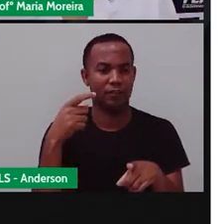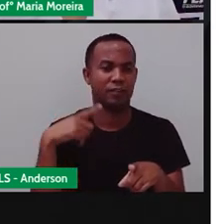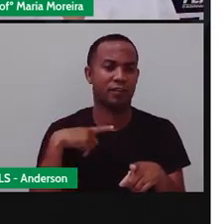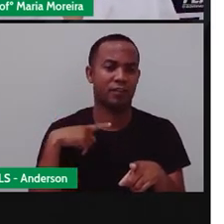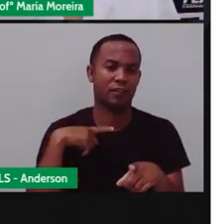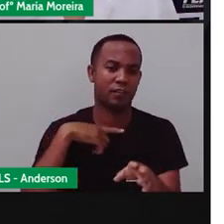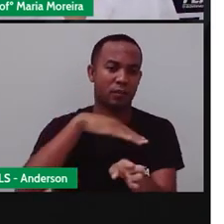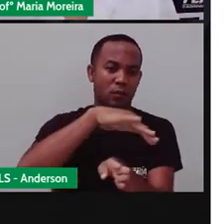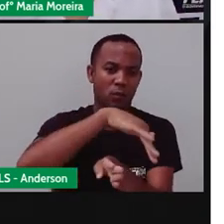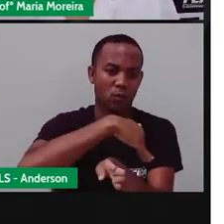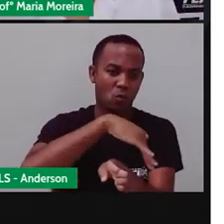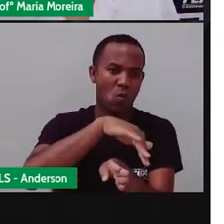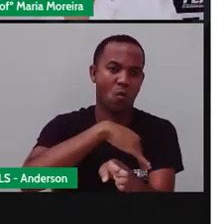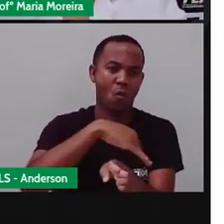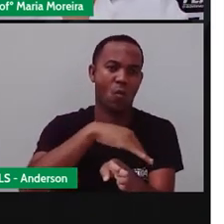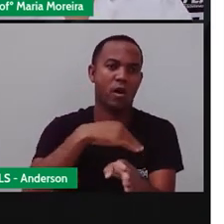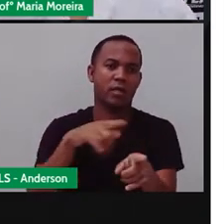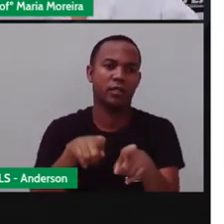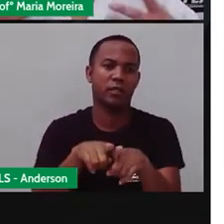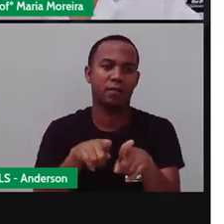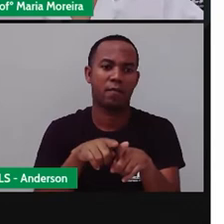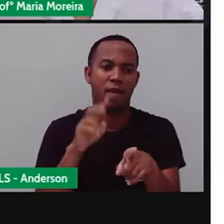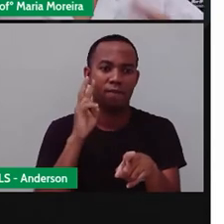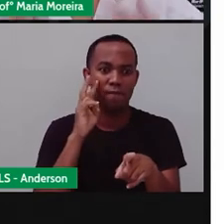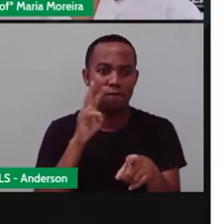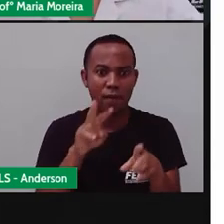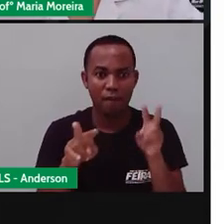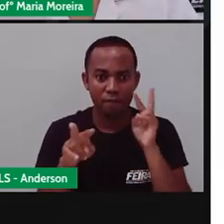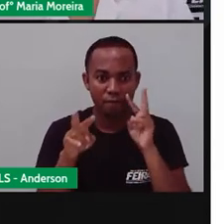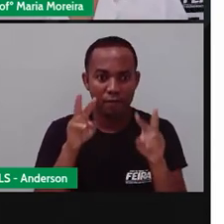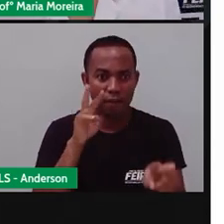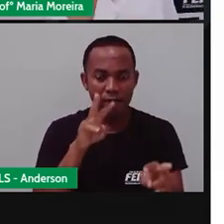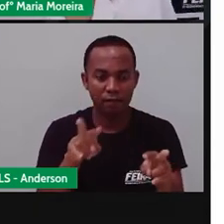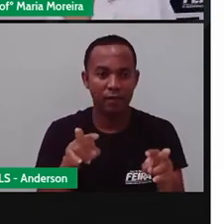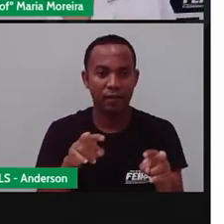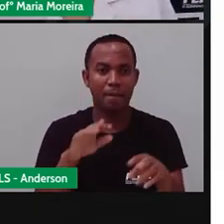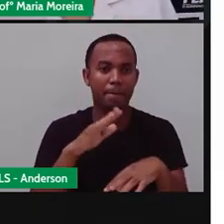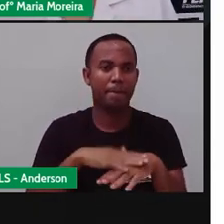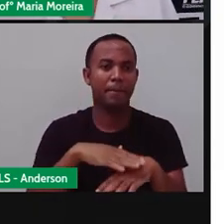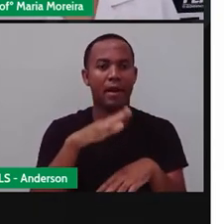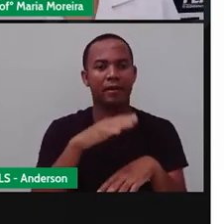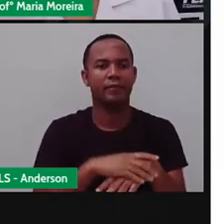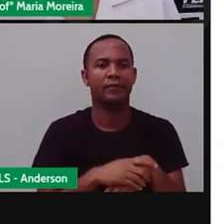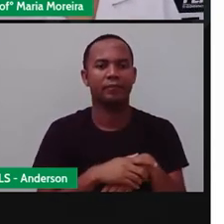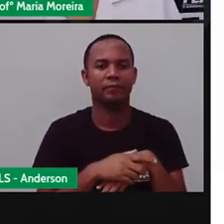as ruas comerciais, que você vê os comércios fluindo bem mais.